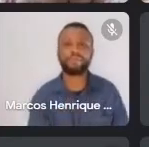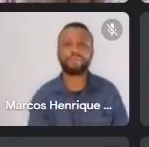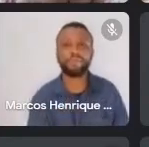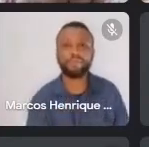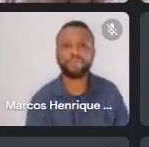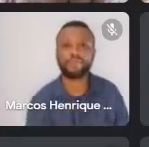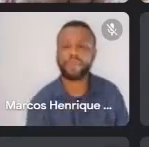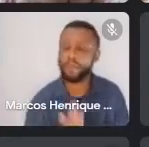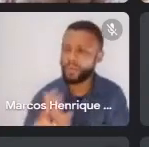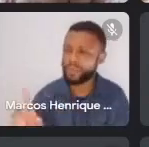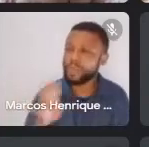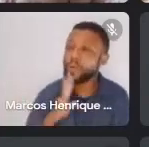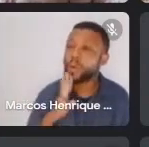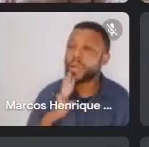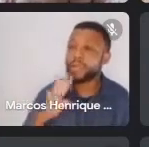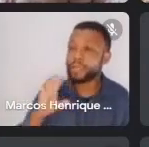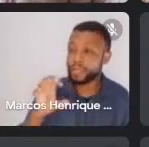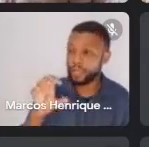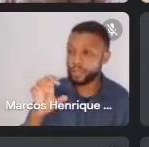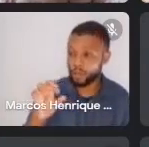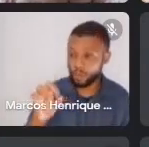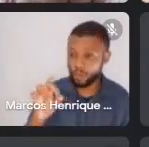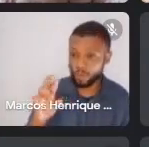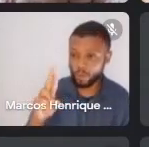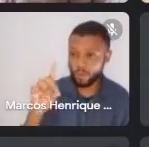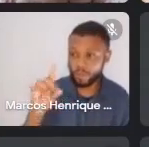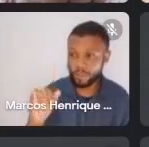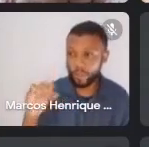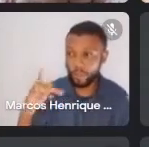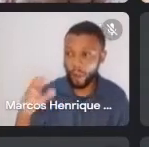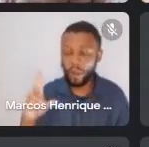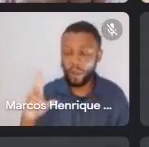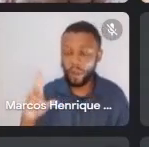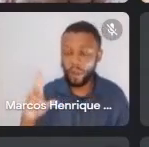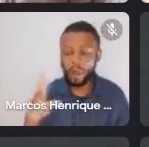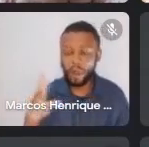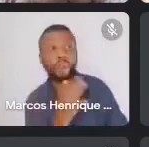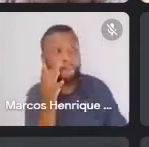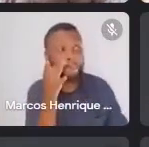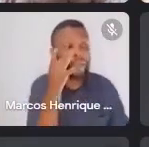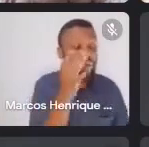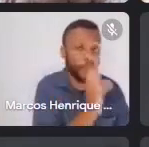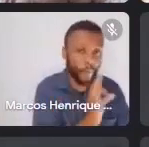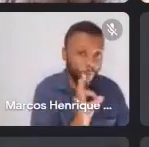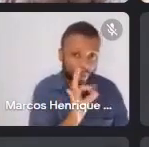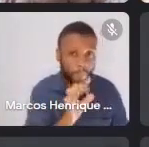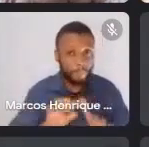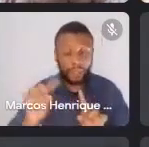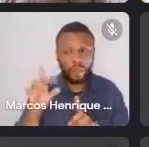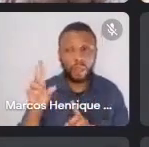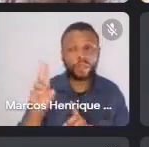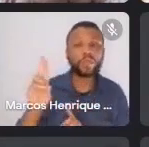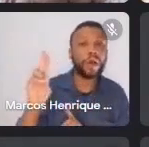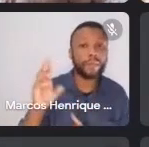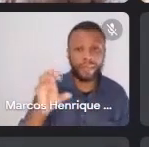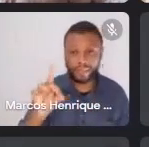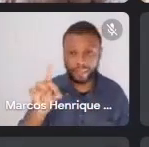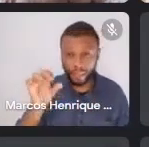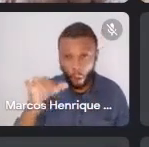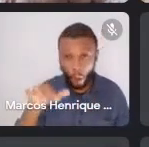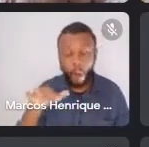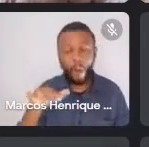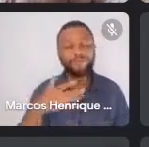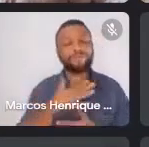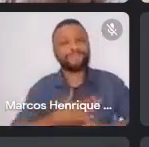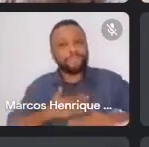Edeon de Paula, pessoalmente? Não conheci, conheço de nome, mas não conheci pessoalmente. Edeon, meu pai, tudo novo, é um prazer